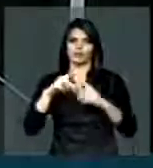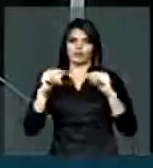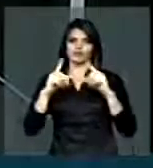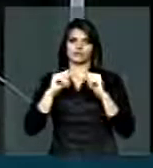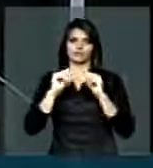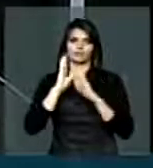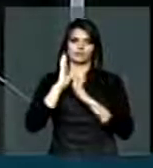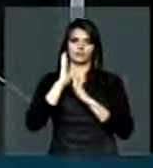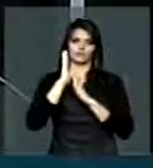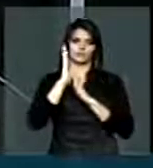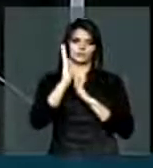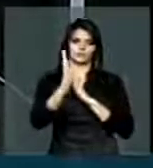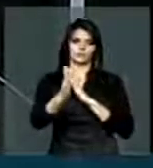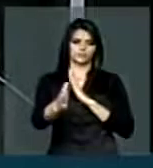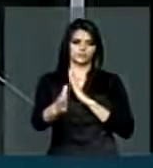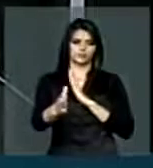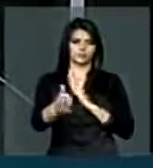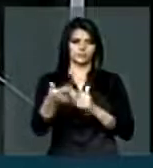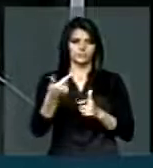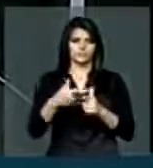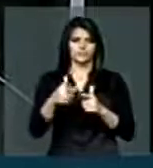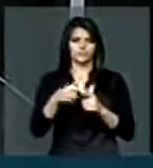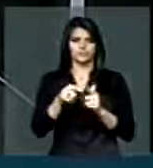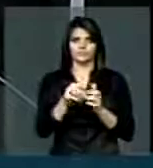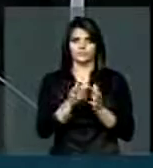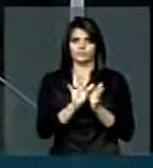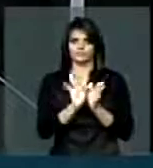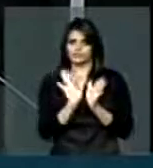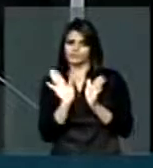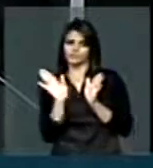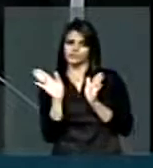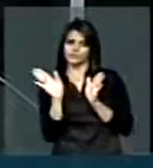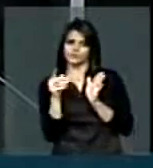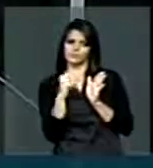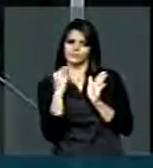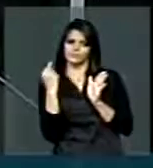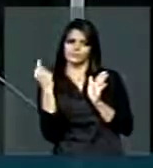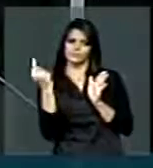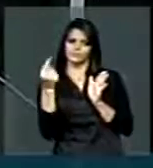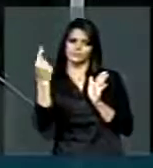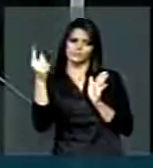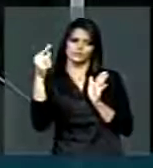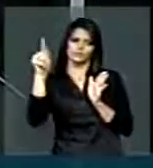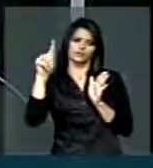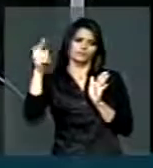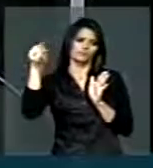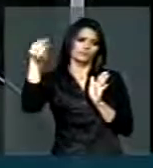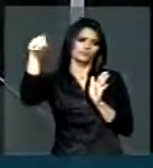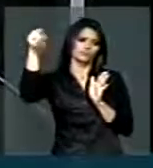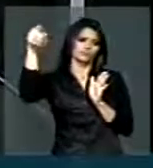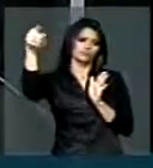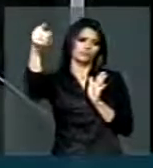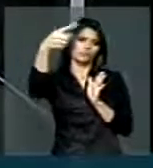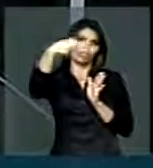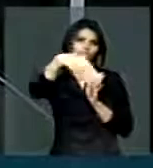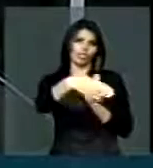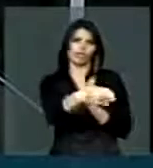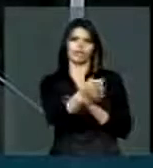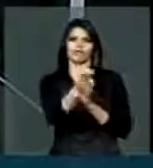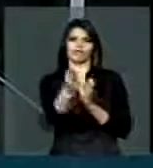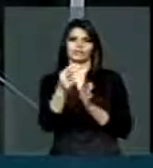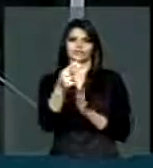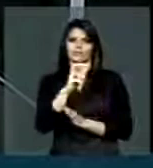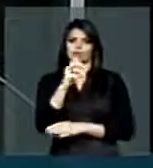e isso tem um desvio de 54 quilômetros, um desvio esse que